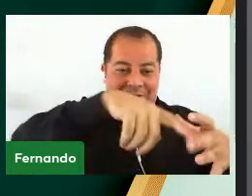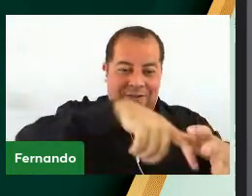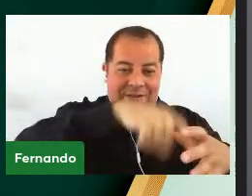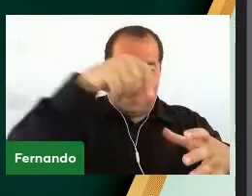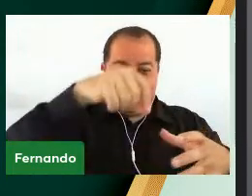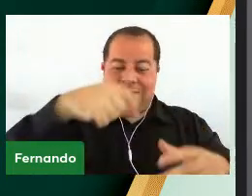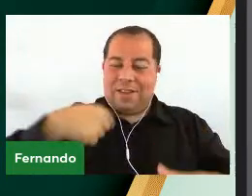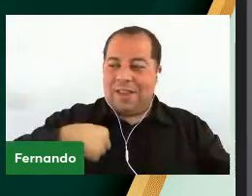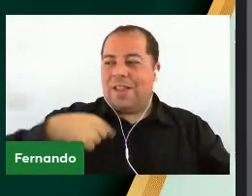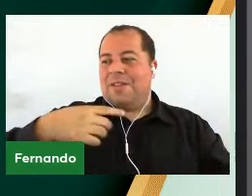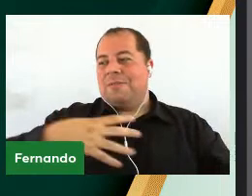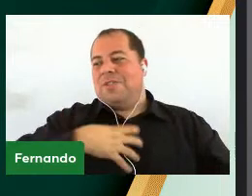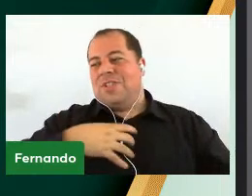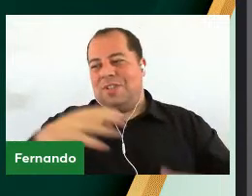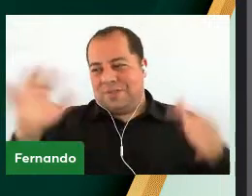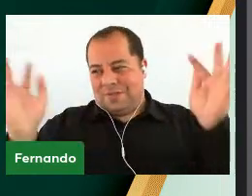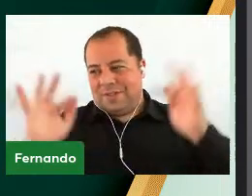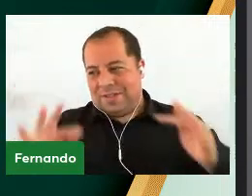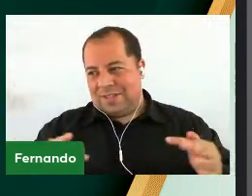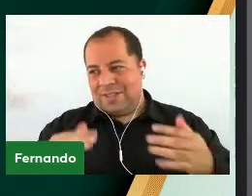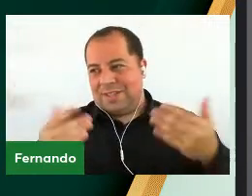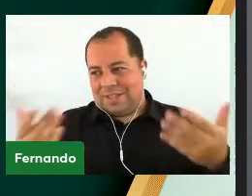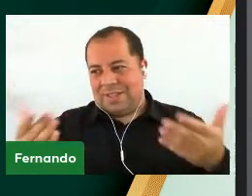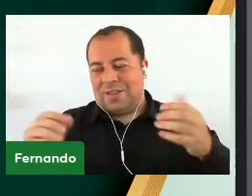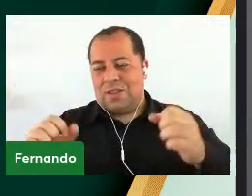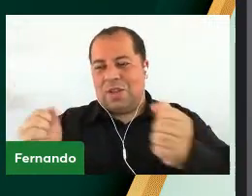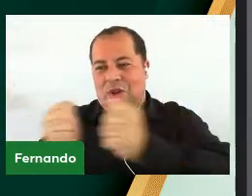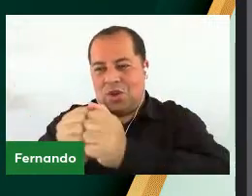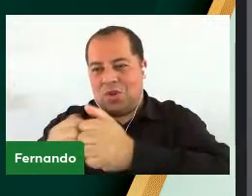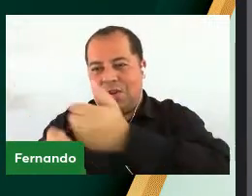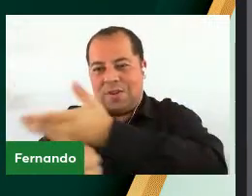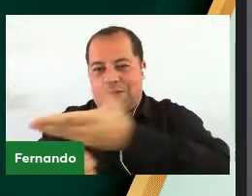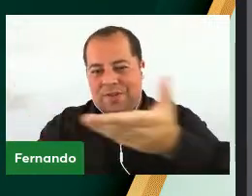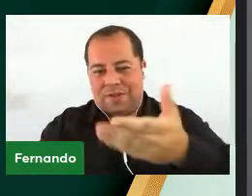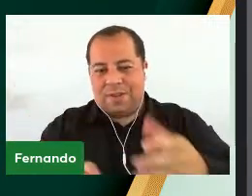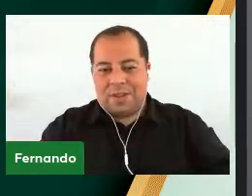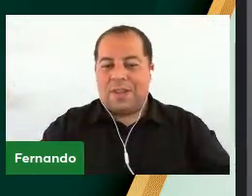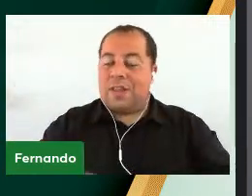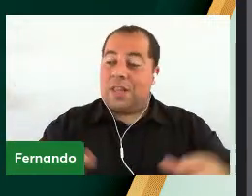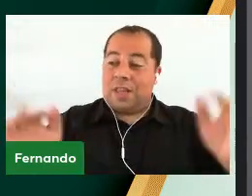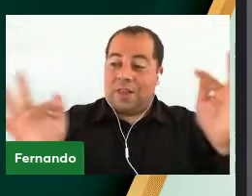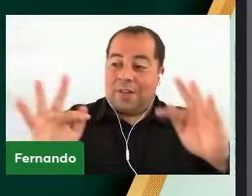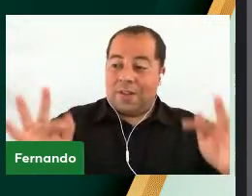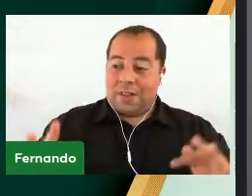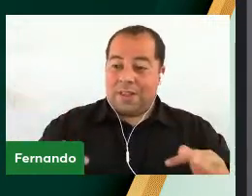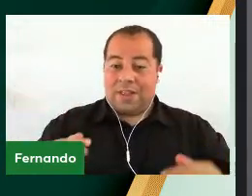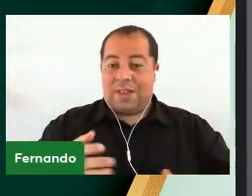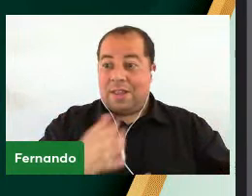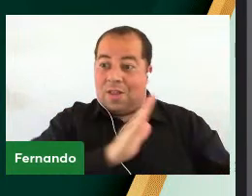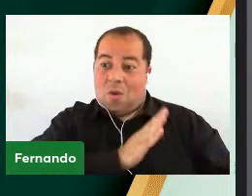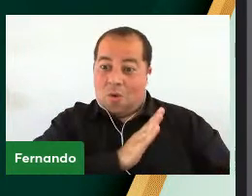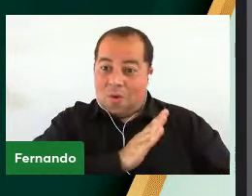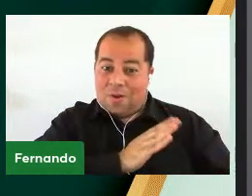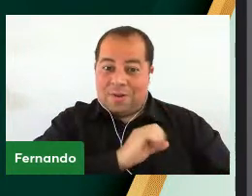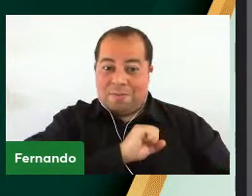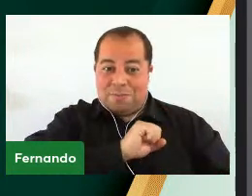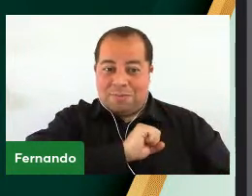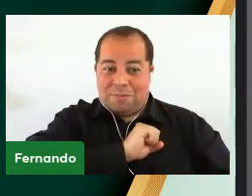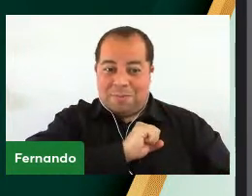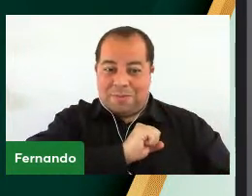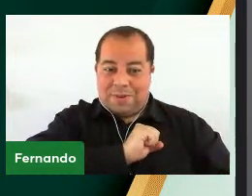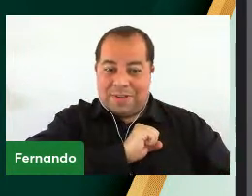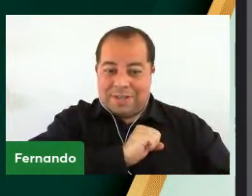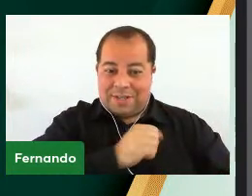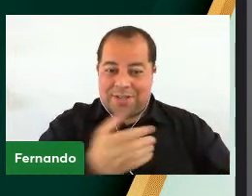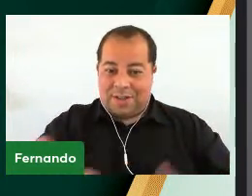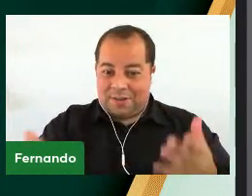em estar aqui nesse momento com vocês Desfrutando dessa felicidade Que está no coração de vocês aceleradamente Batendo